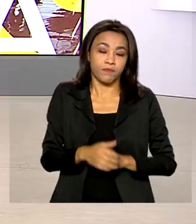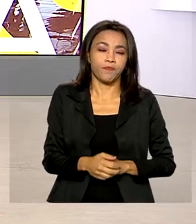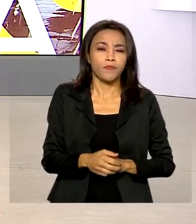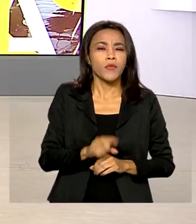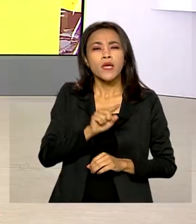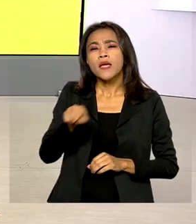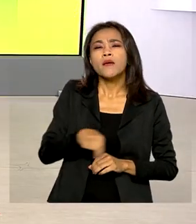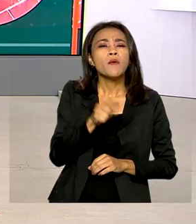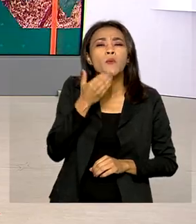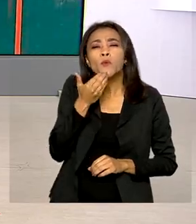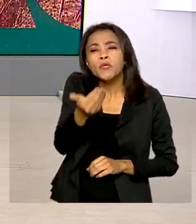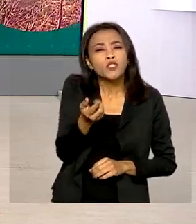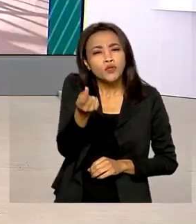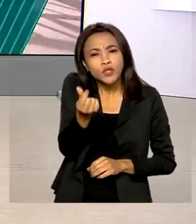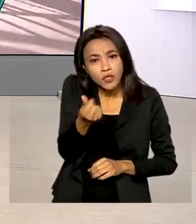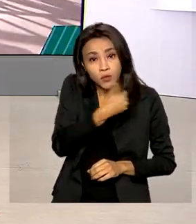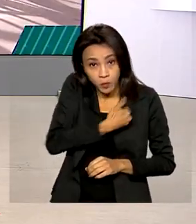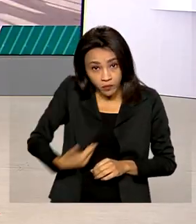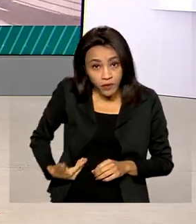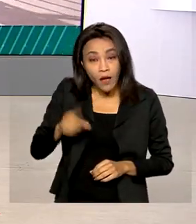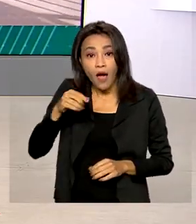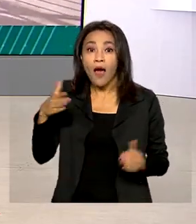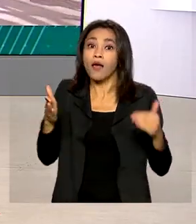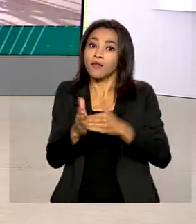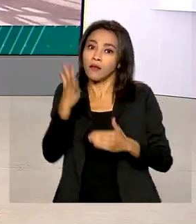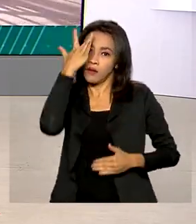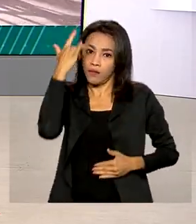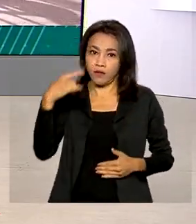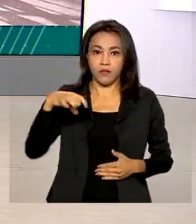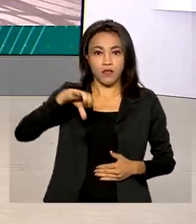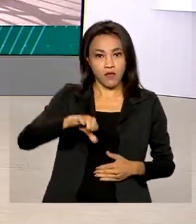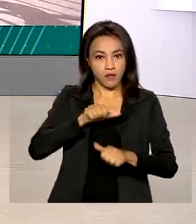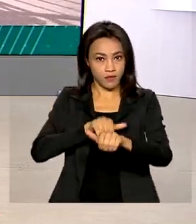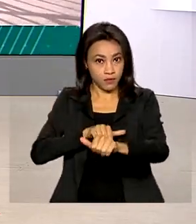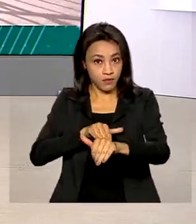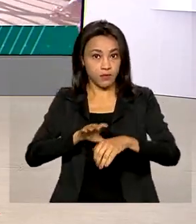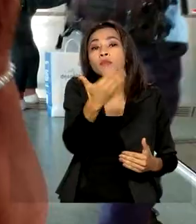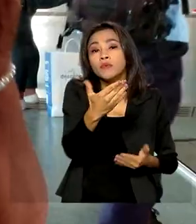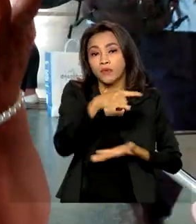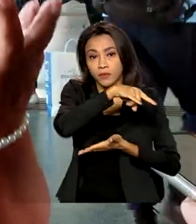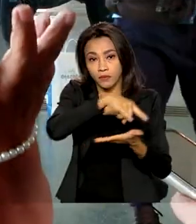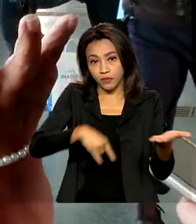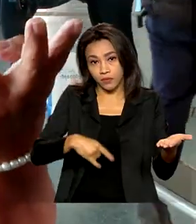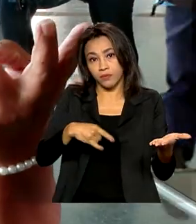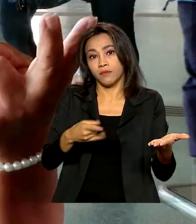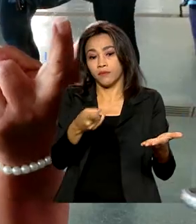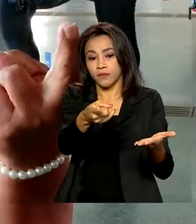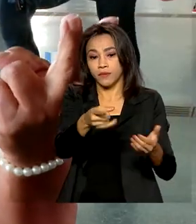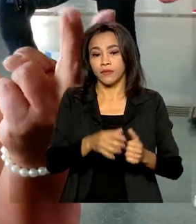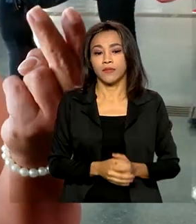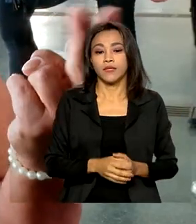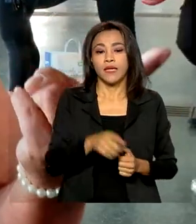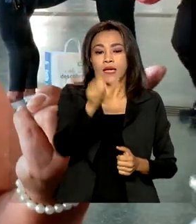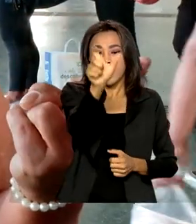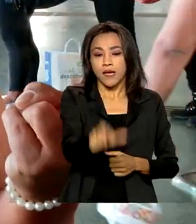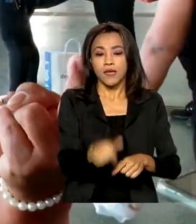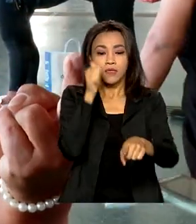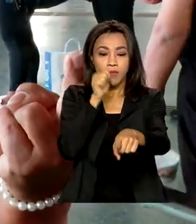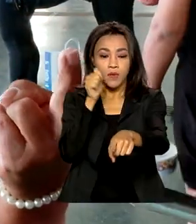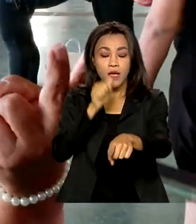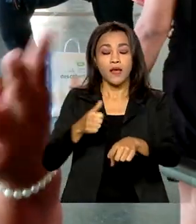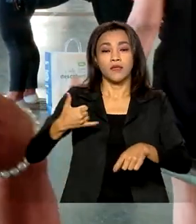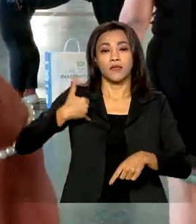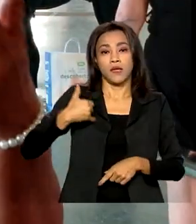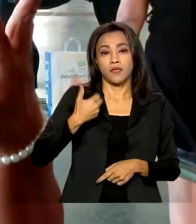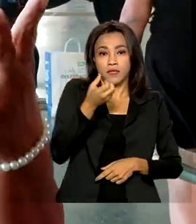solicitação dos recursos deve ser feita até amanhã, dia 9 de setembro. Aos 65 anos,